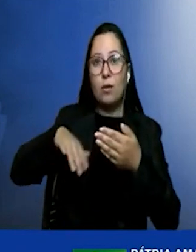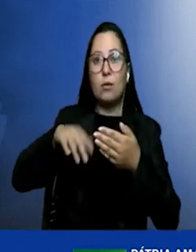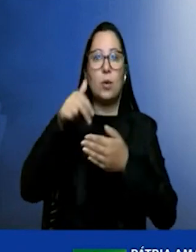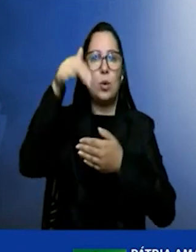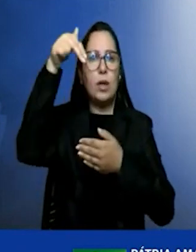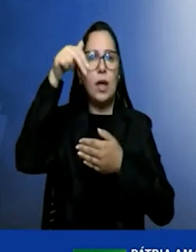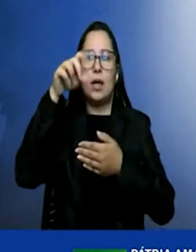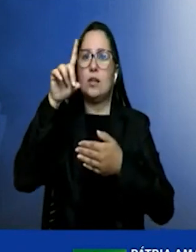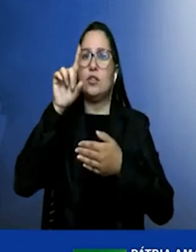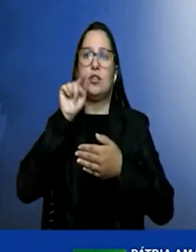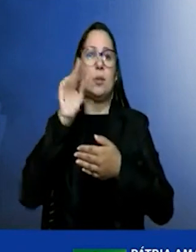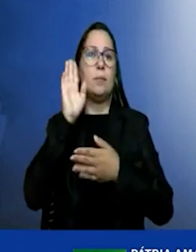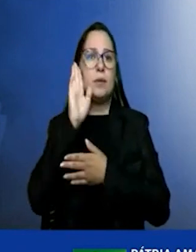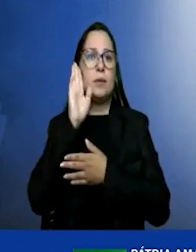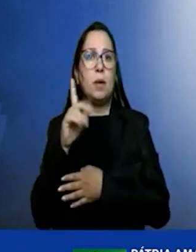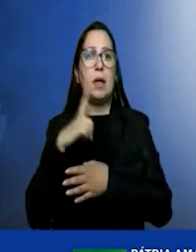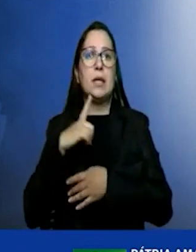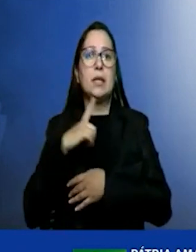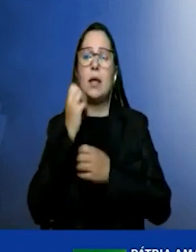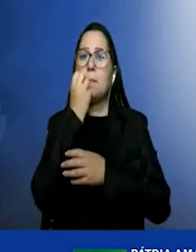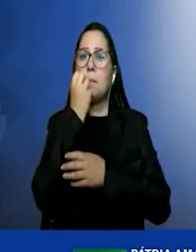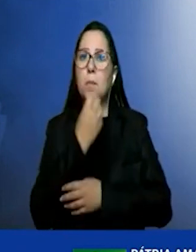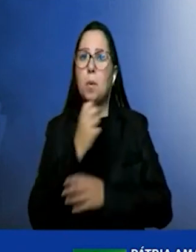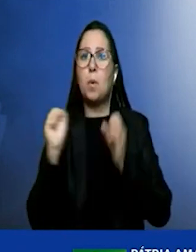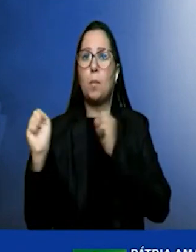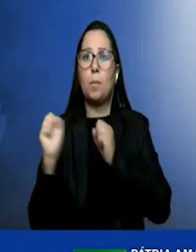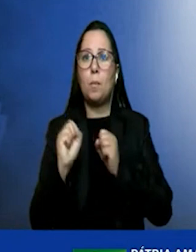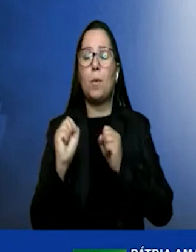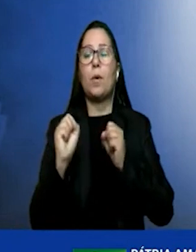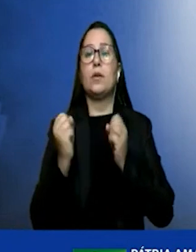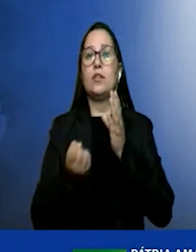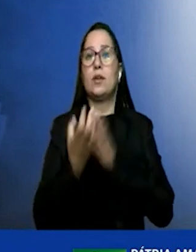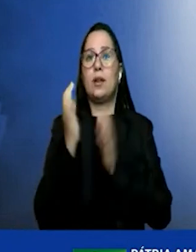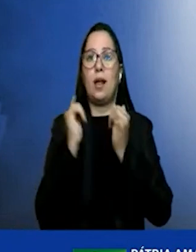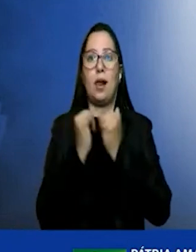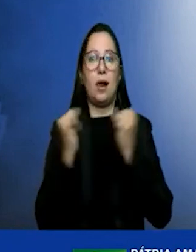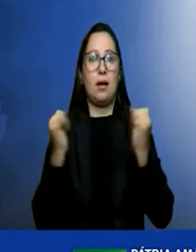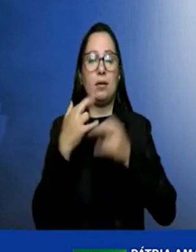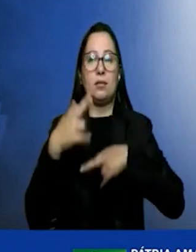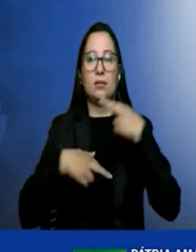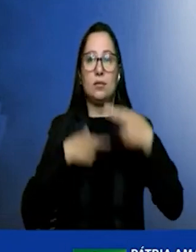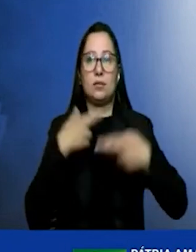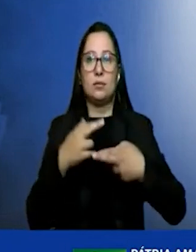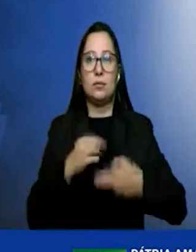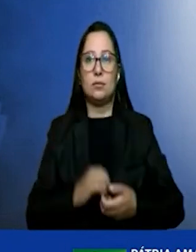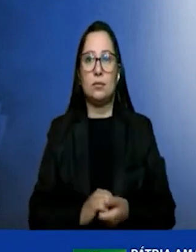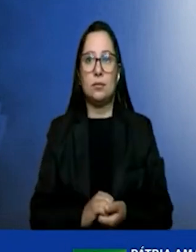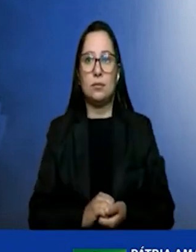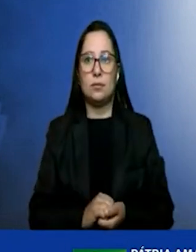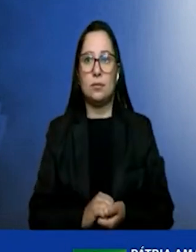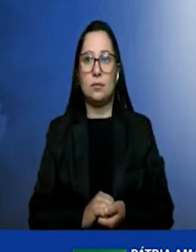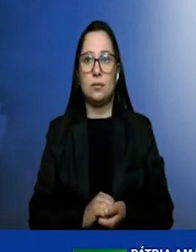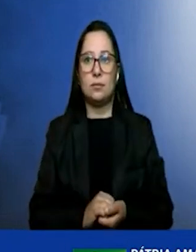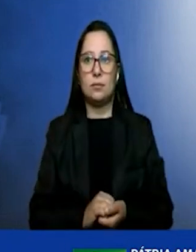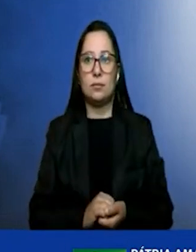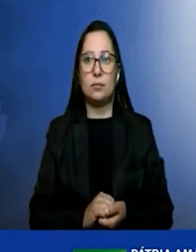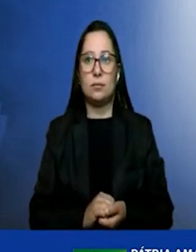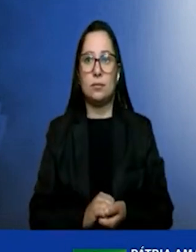condições muito favoráveis para a geração de energia renovável. E essa condição